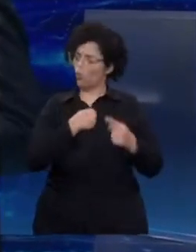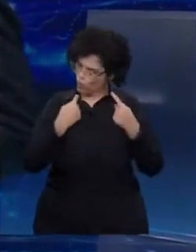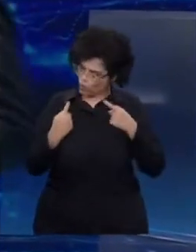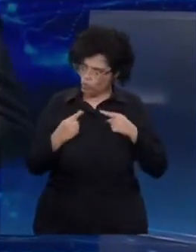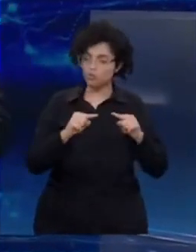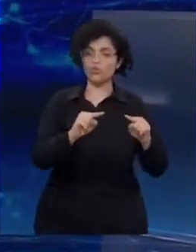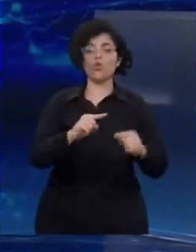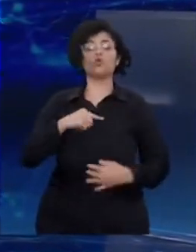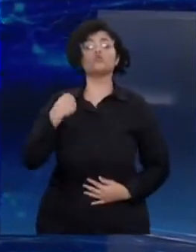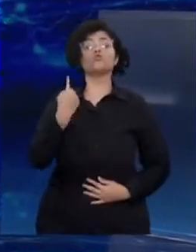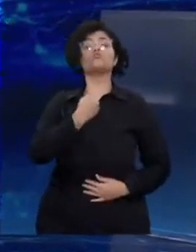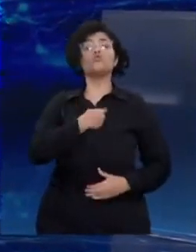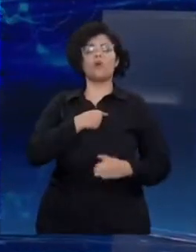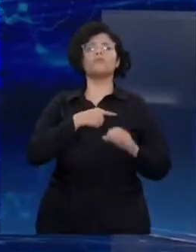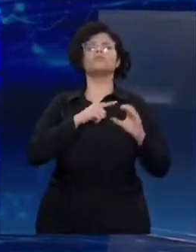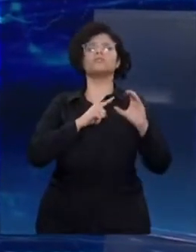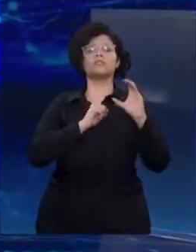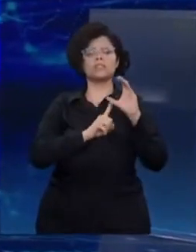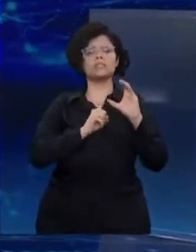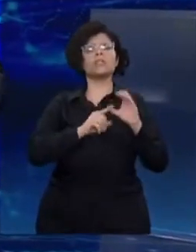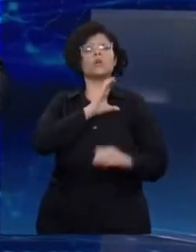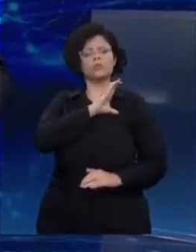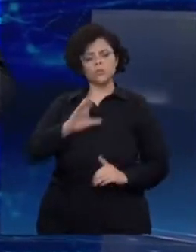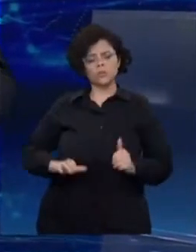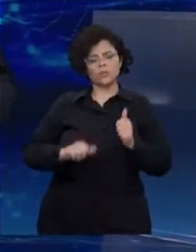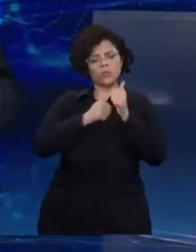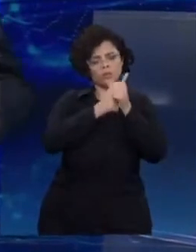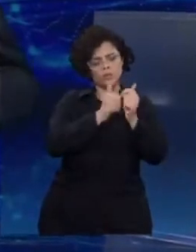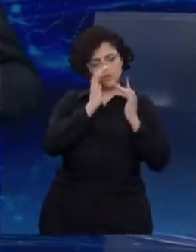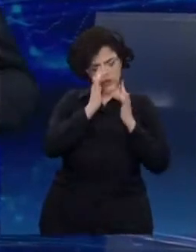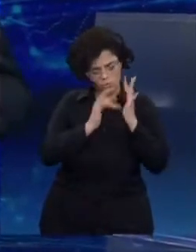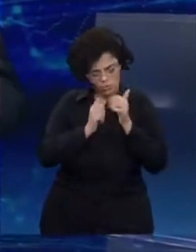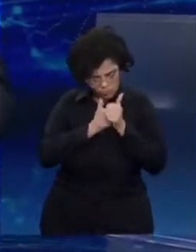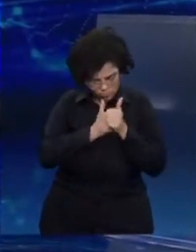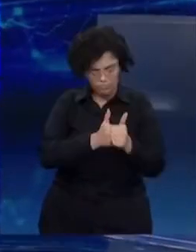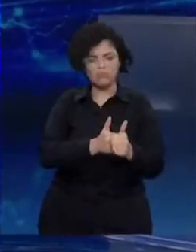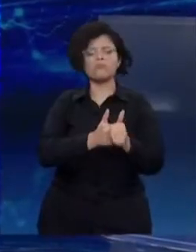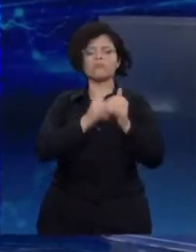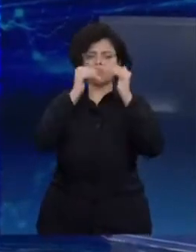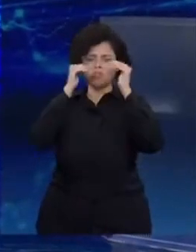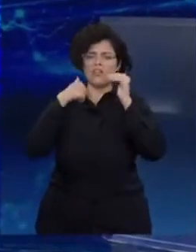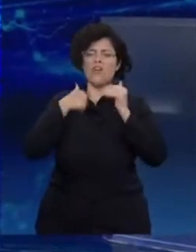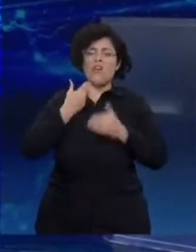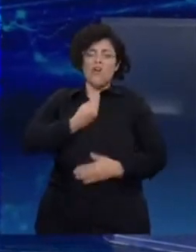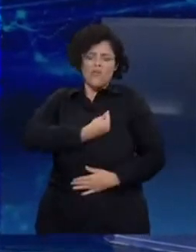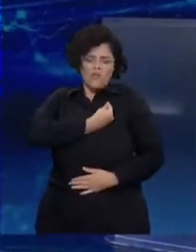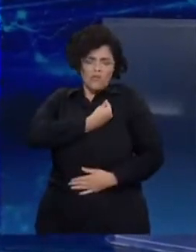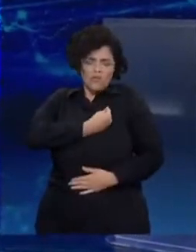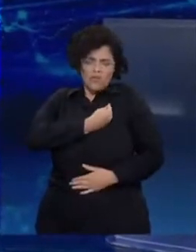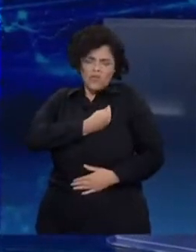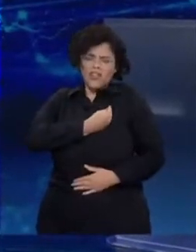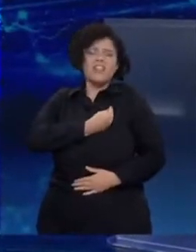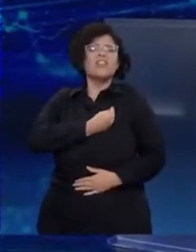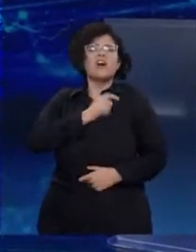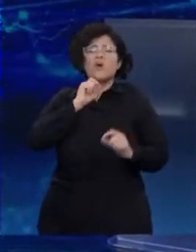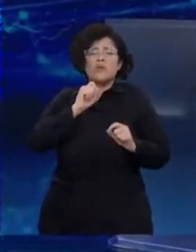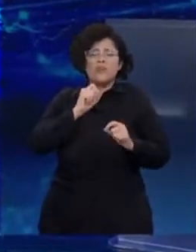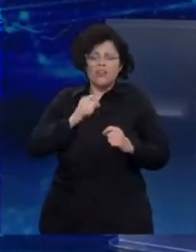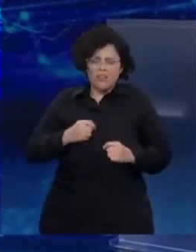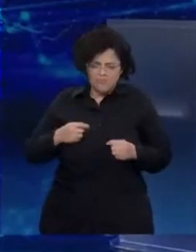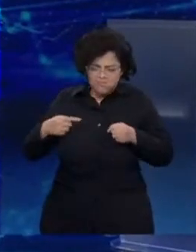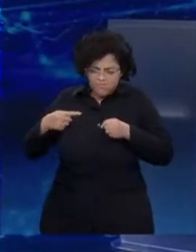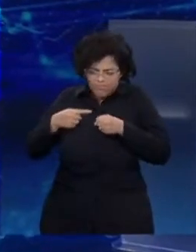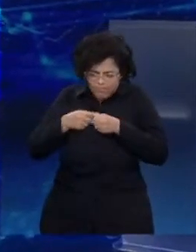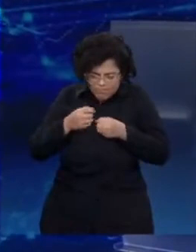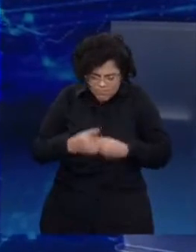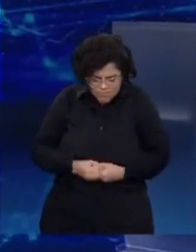cristãos e 90%. Nós respeitamos a vida desde a sua concepção. Não ao